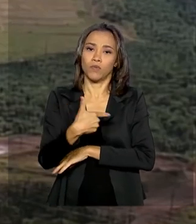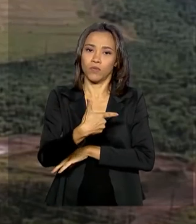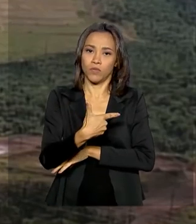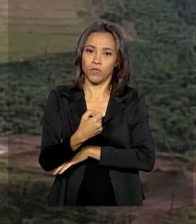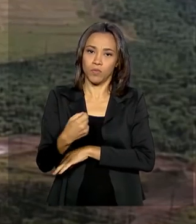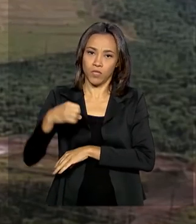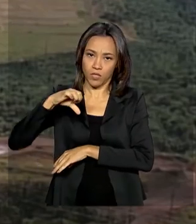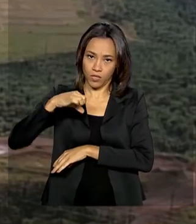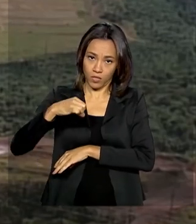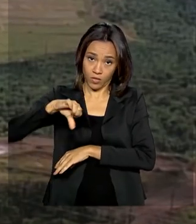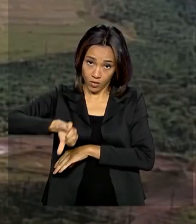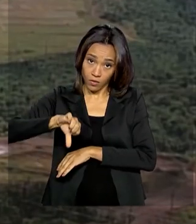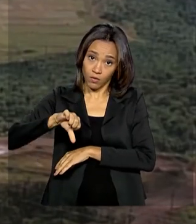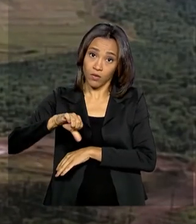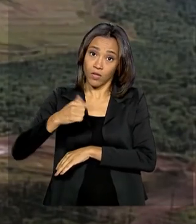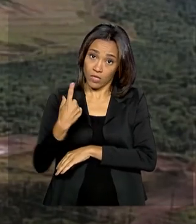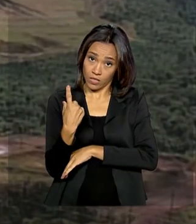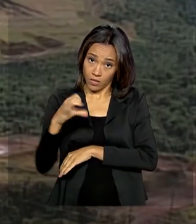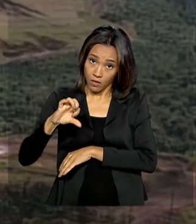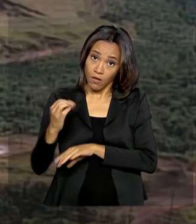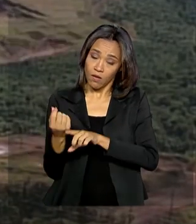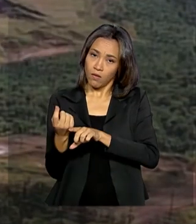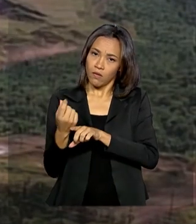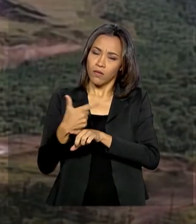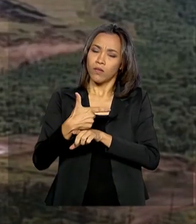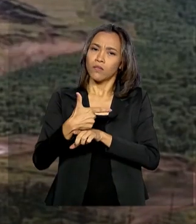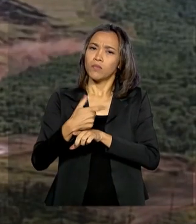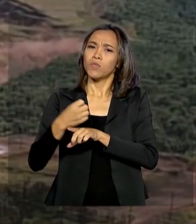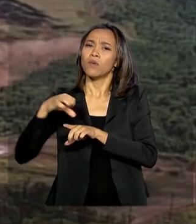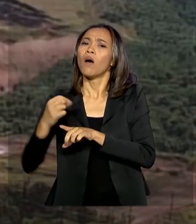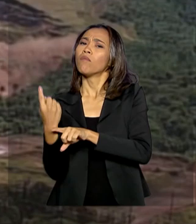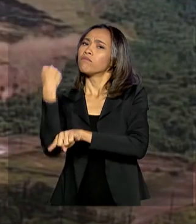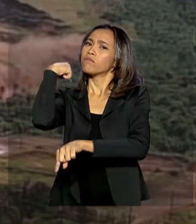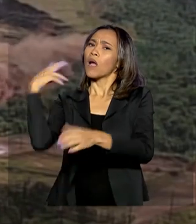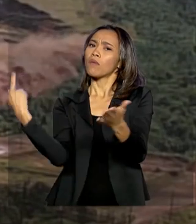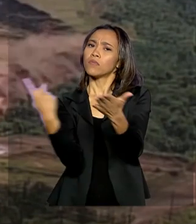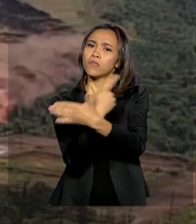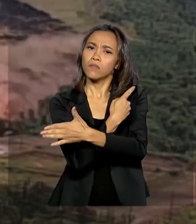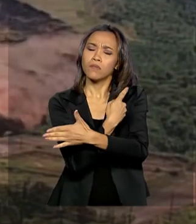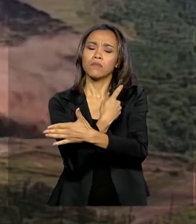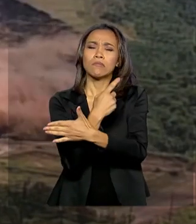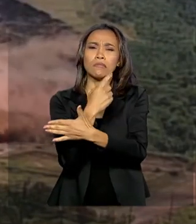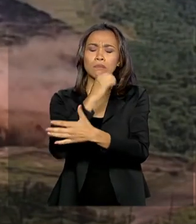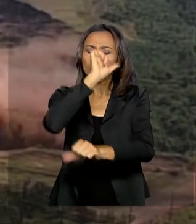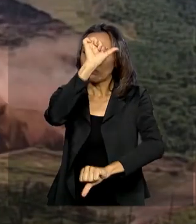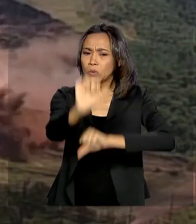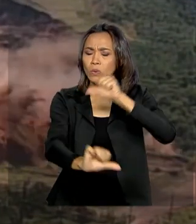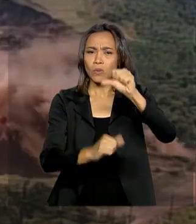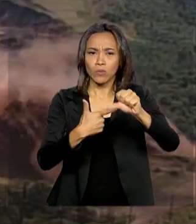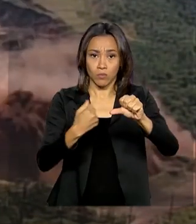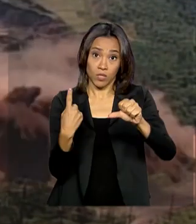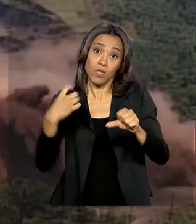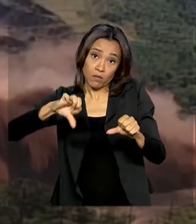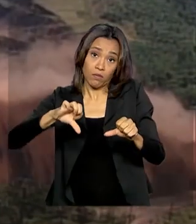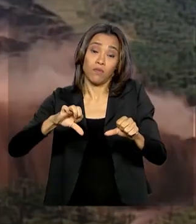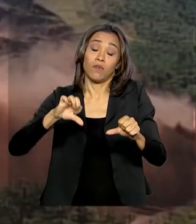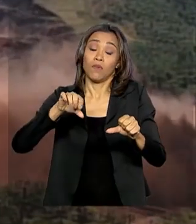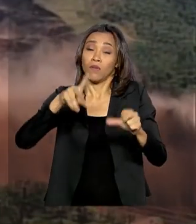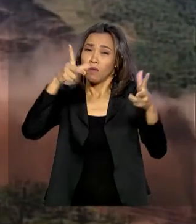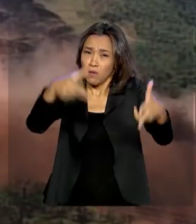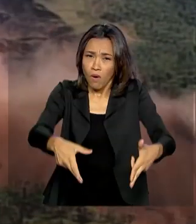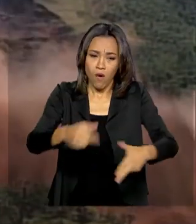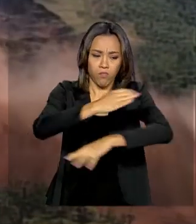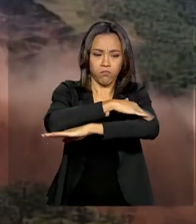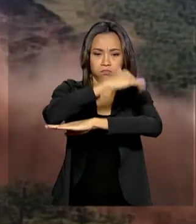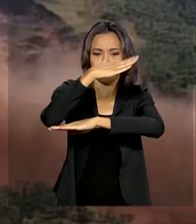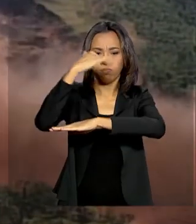minutos depois, a vida de milhares de pessoas havia sido transformada. Nada mais seria como antes. O